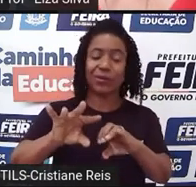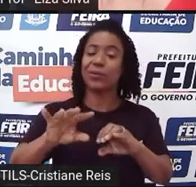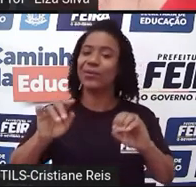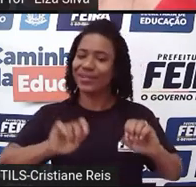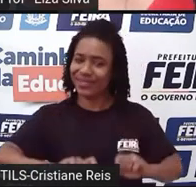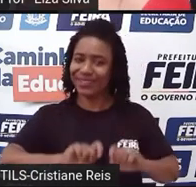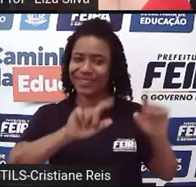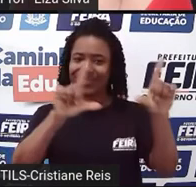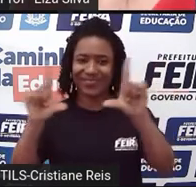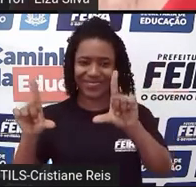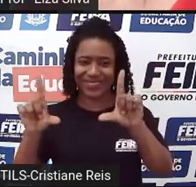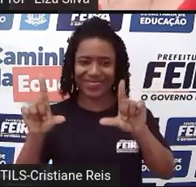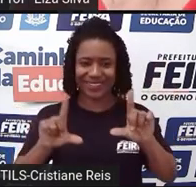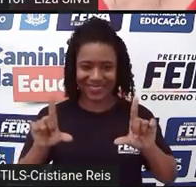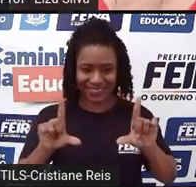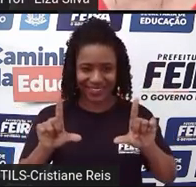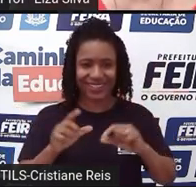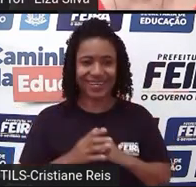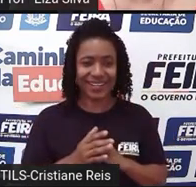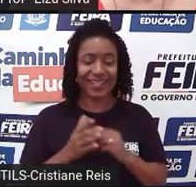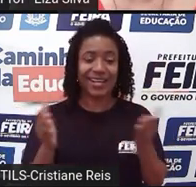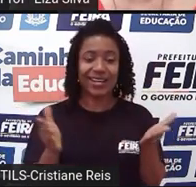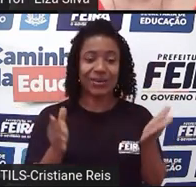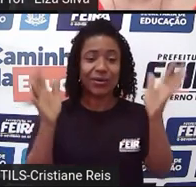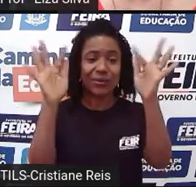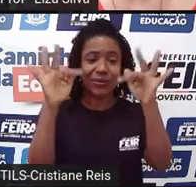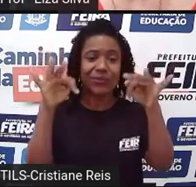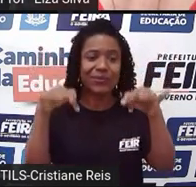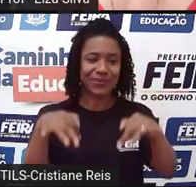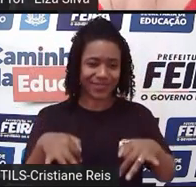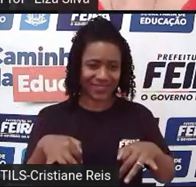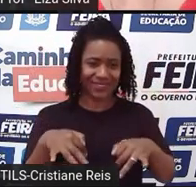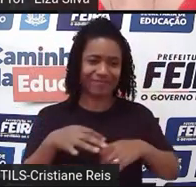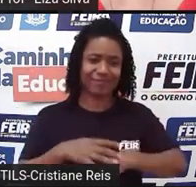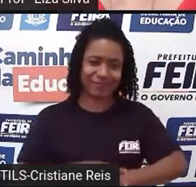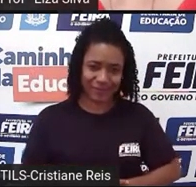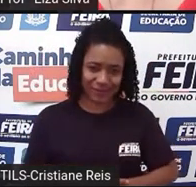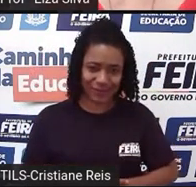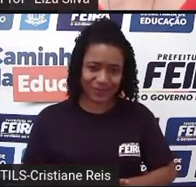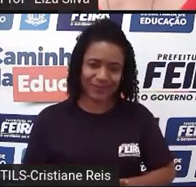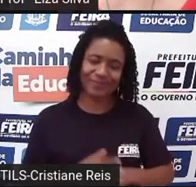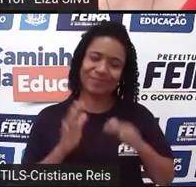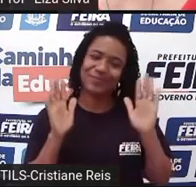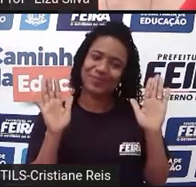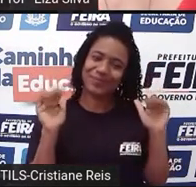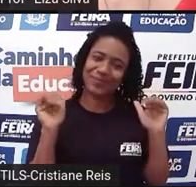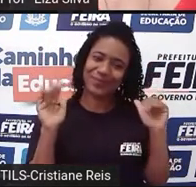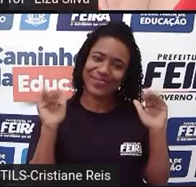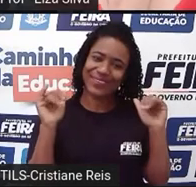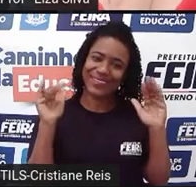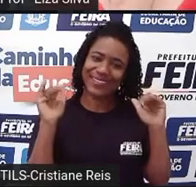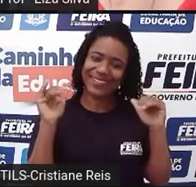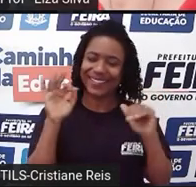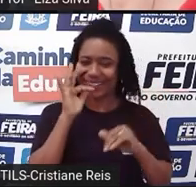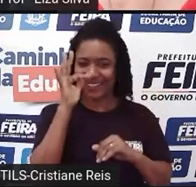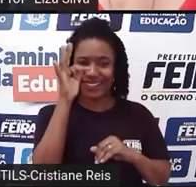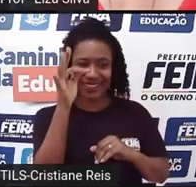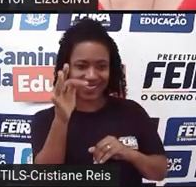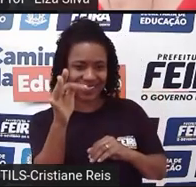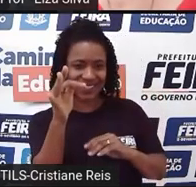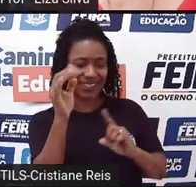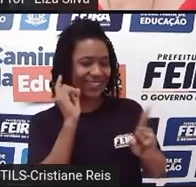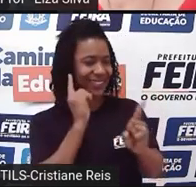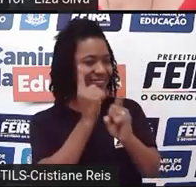E chegamos então ao final da nossa aula de hoje See you next class A gente se vê na próxima aula